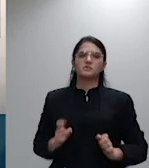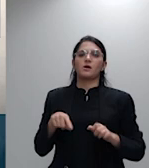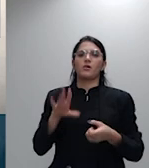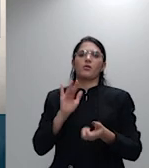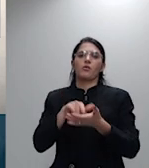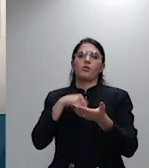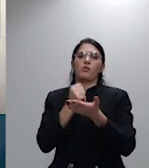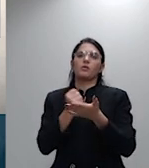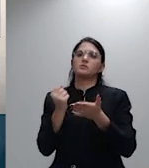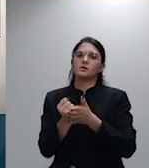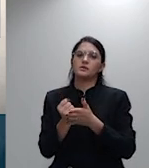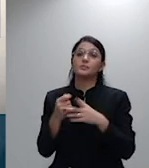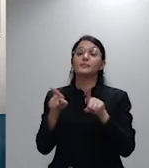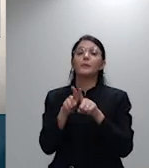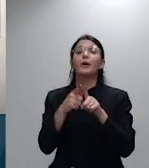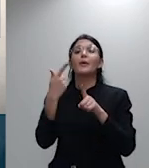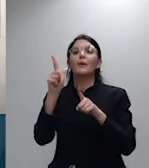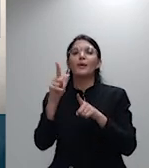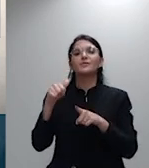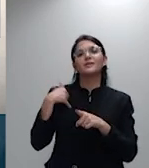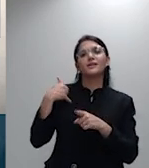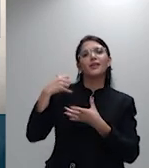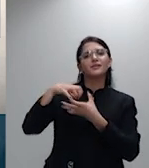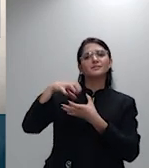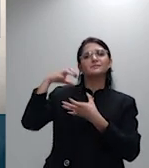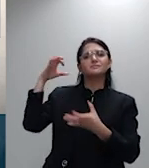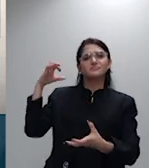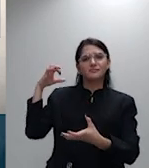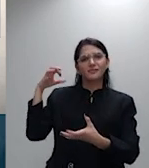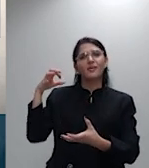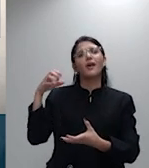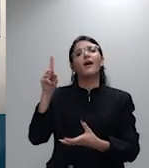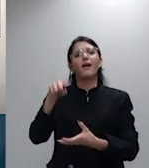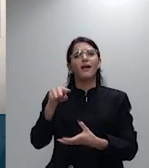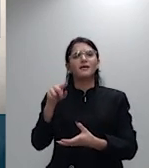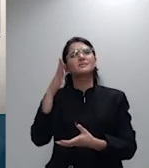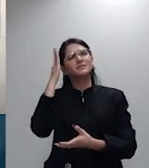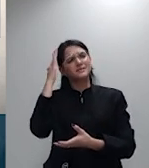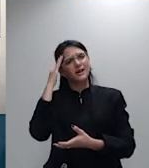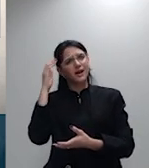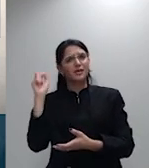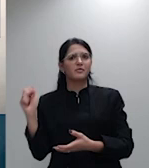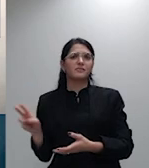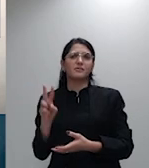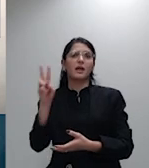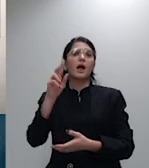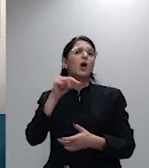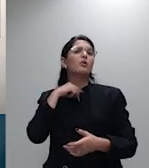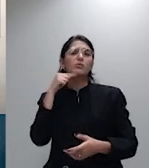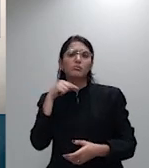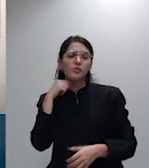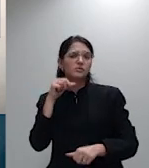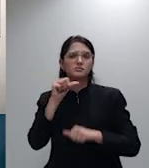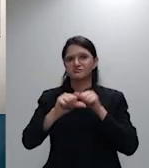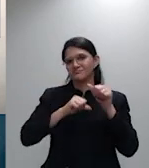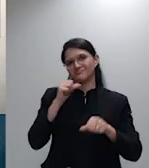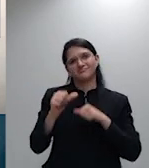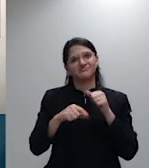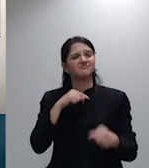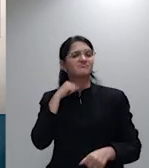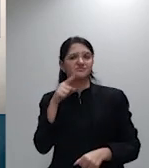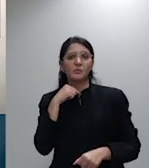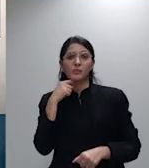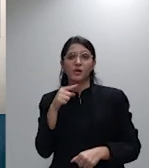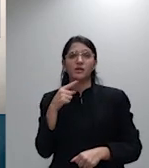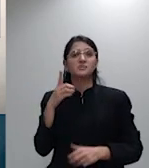idosos isso é uma realidade ninguém pode mudar essa realidade por decreto por doutrina por decisão judicial por nenhuma forma